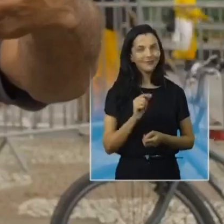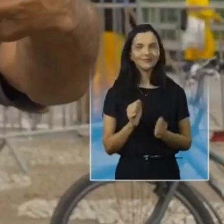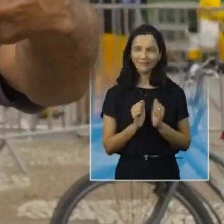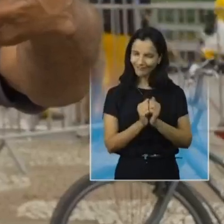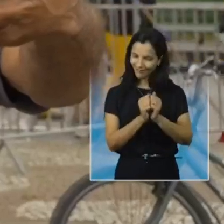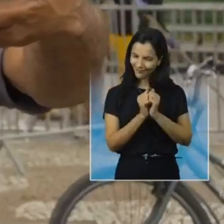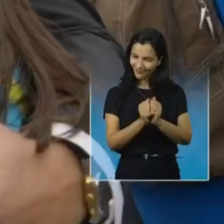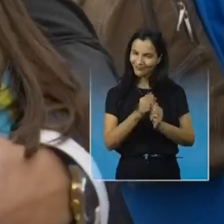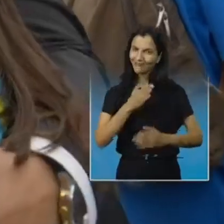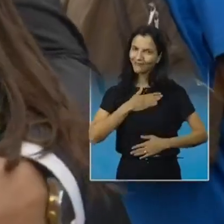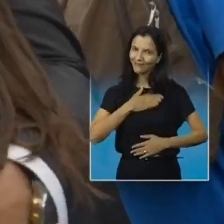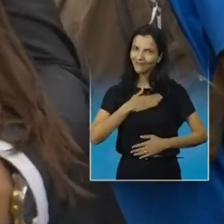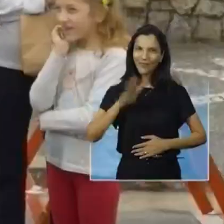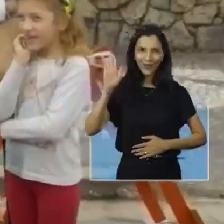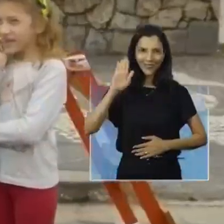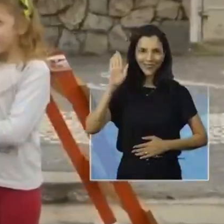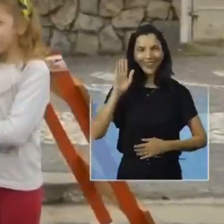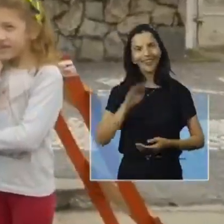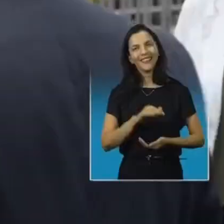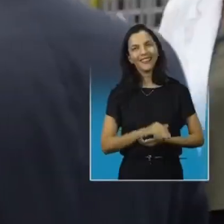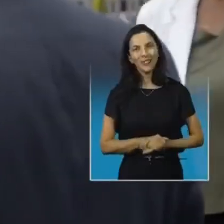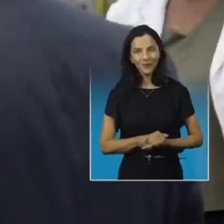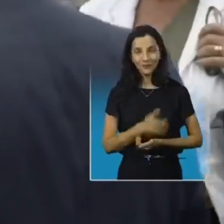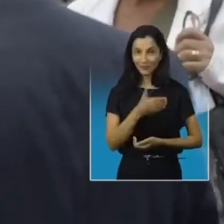Esse meu candidato. O